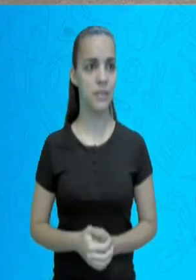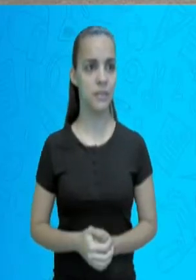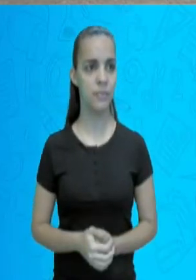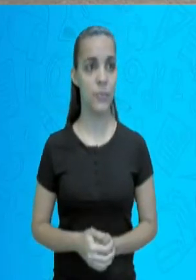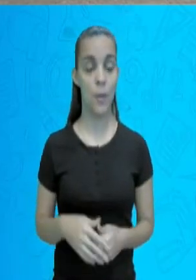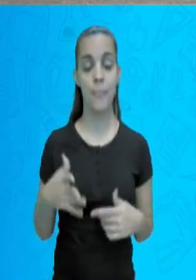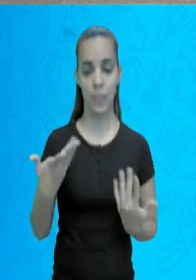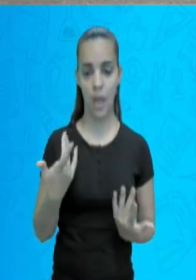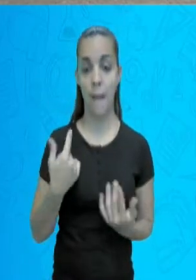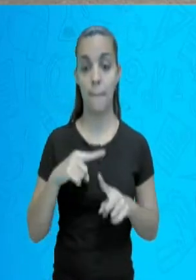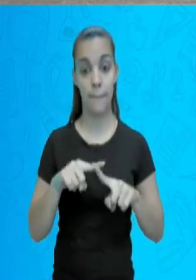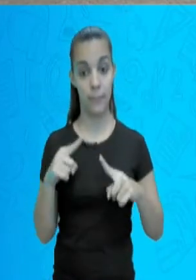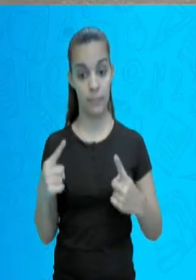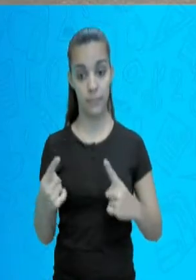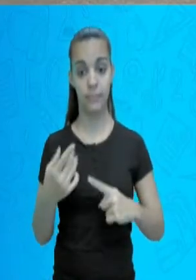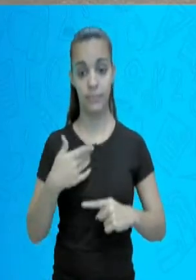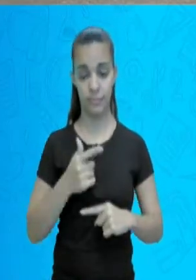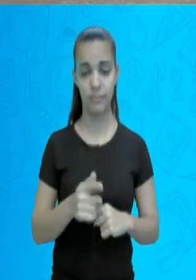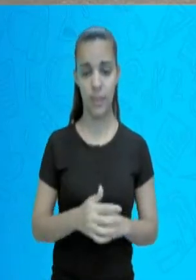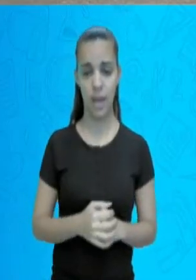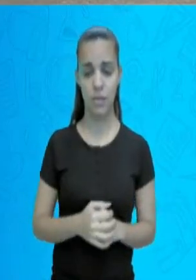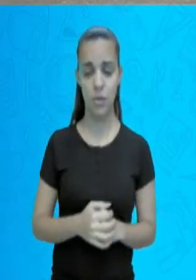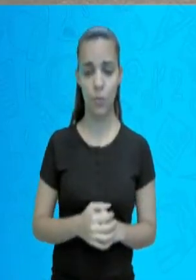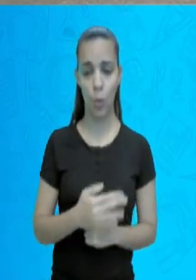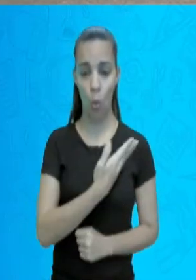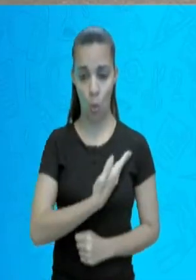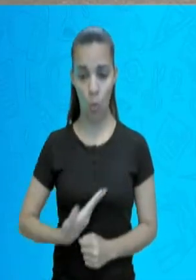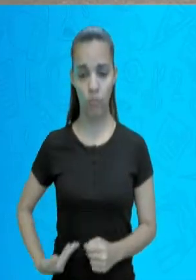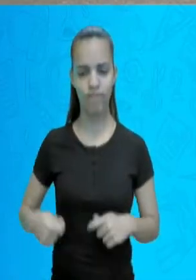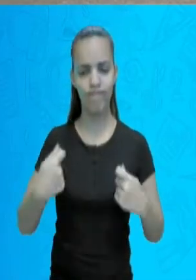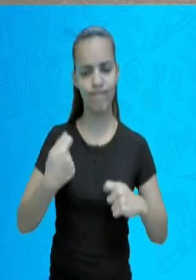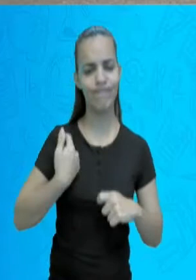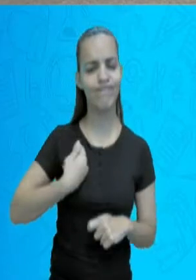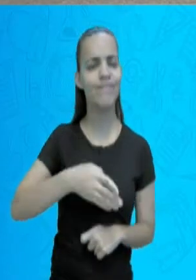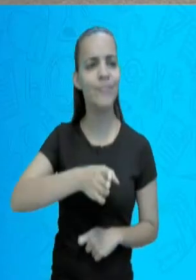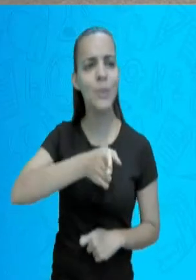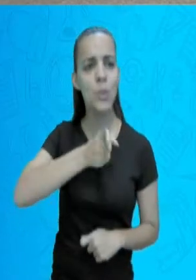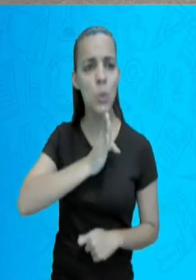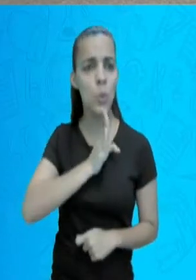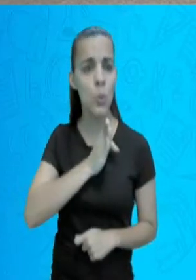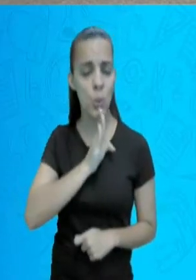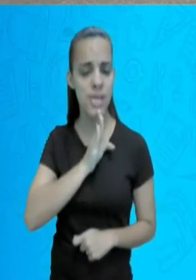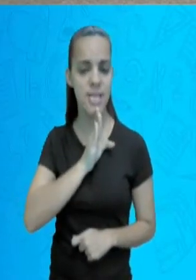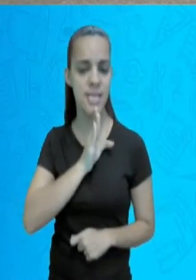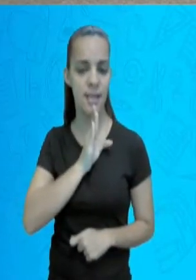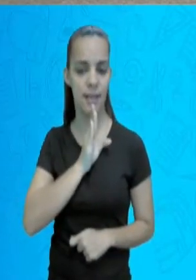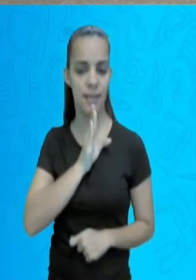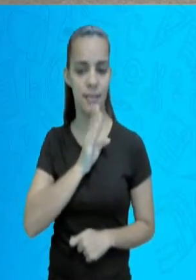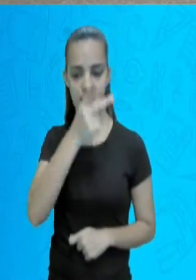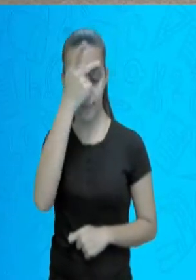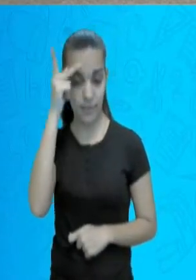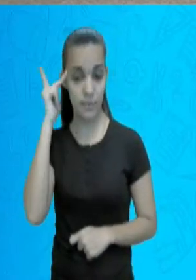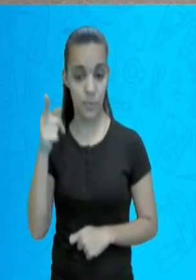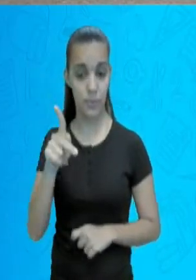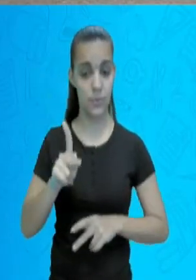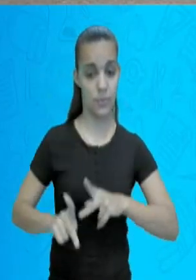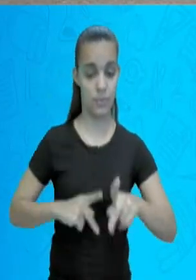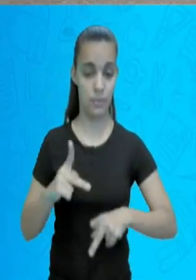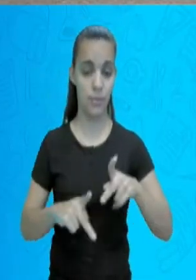precisa conhecer a realidade da sua população. Por exemplo, nos anos 70,